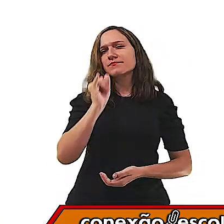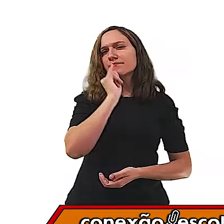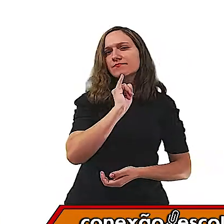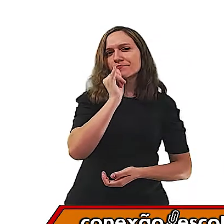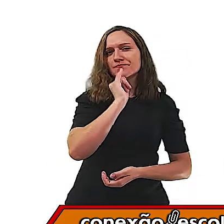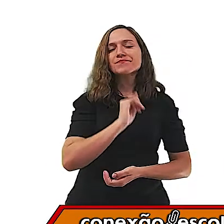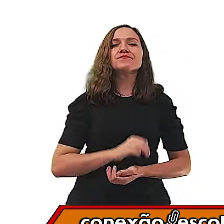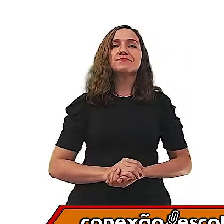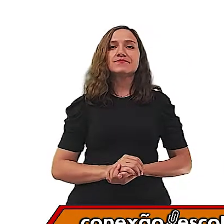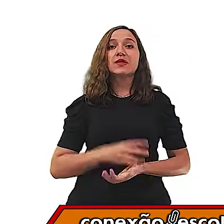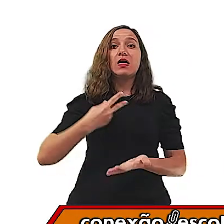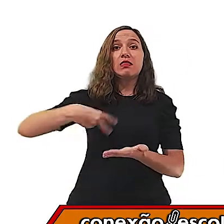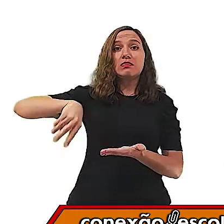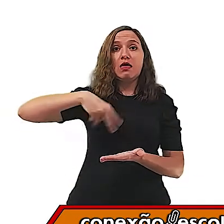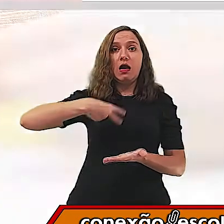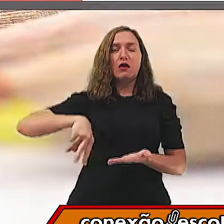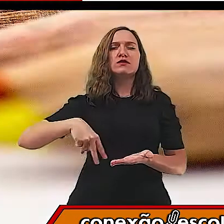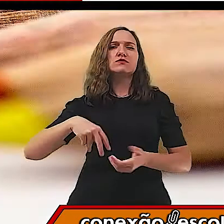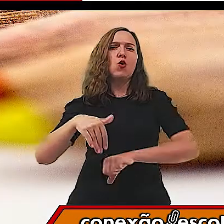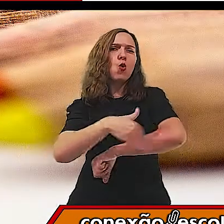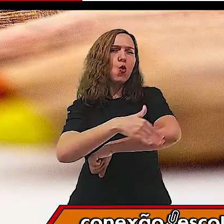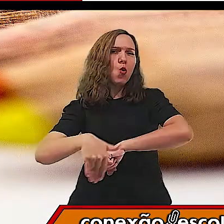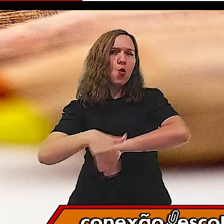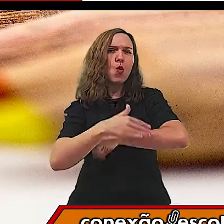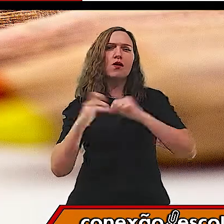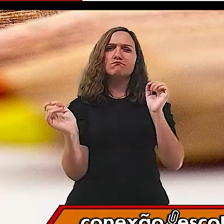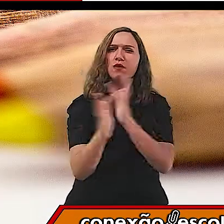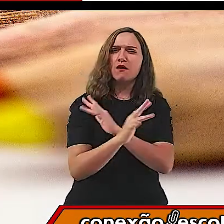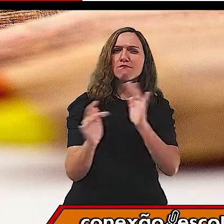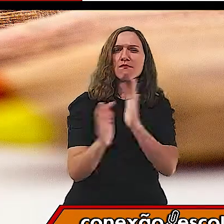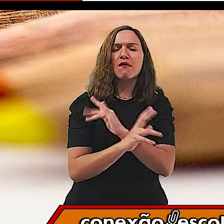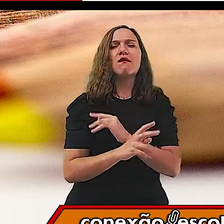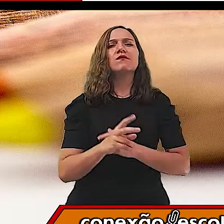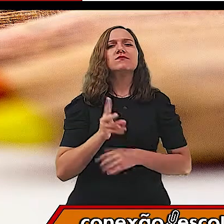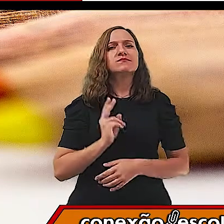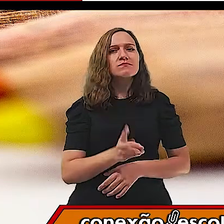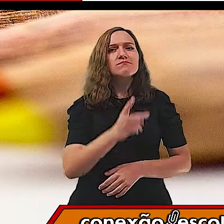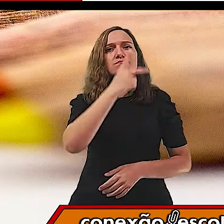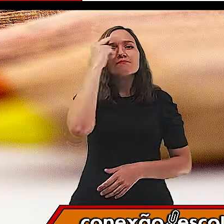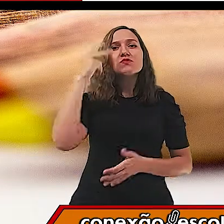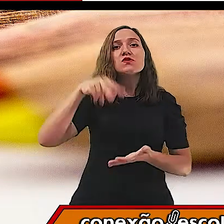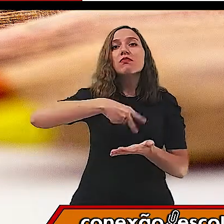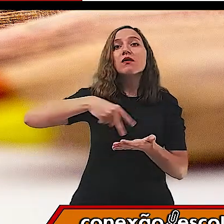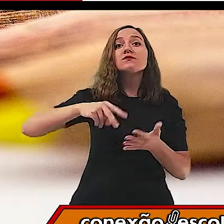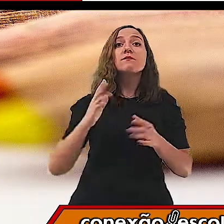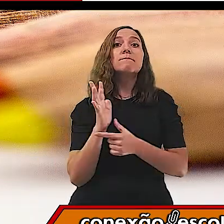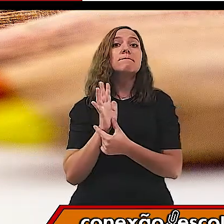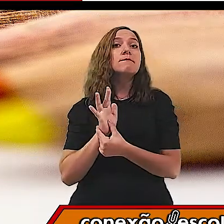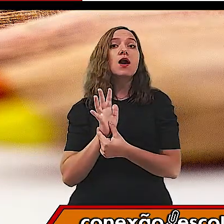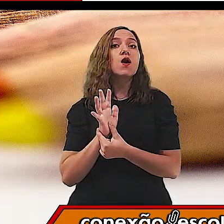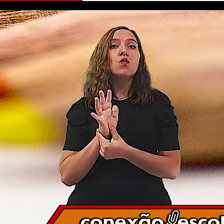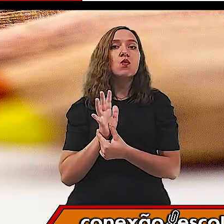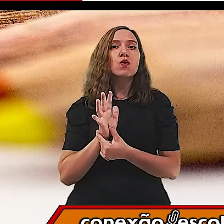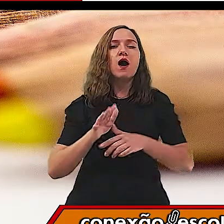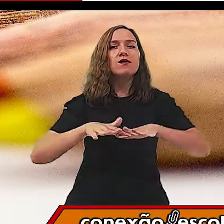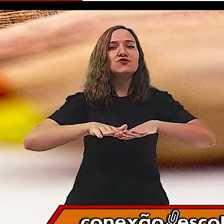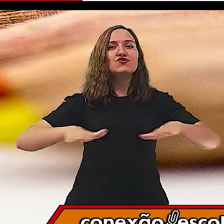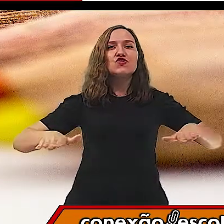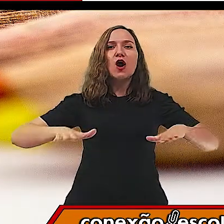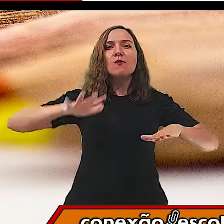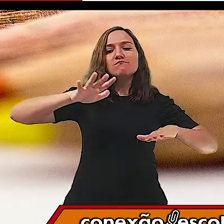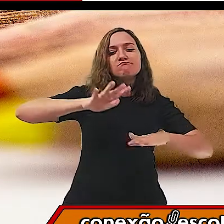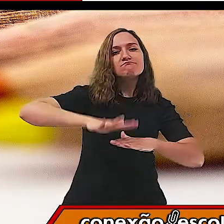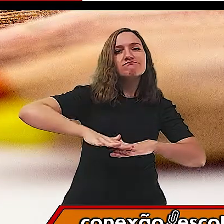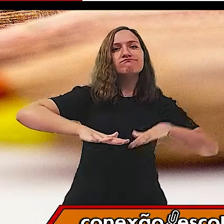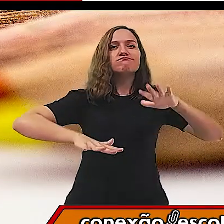exemplo, nas danças urbanas, as mãos dos dançarinos ficam onde? Ah, lá no chão